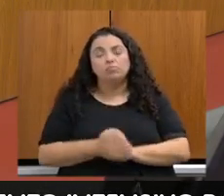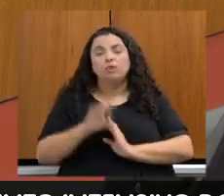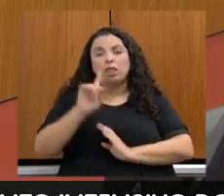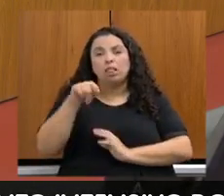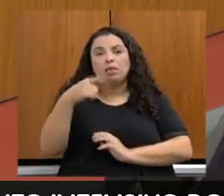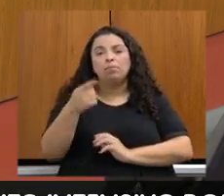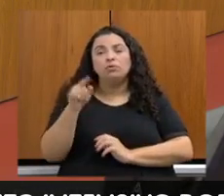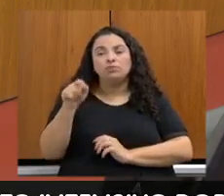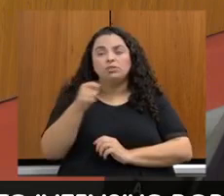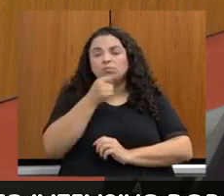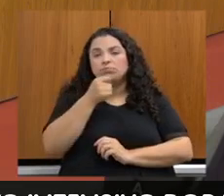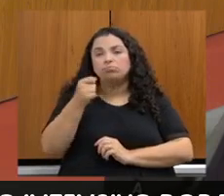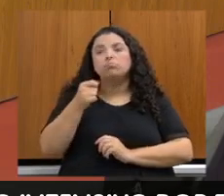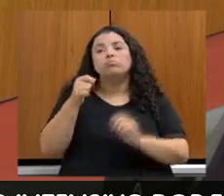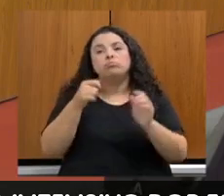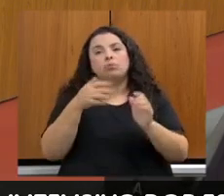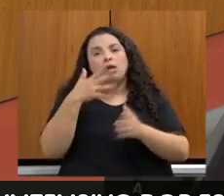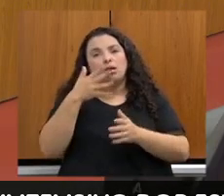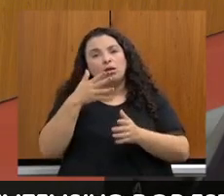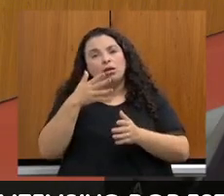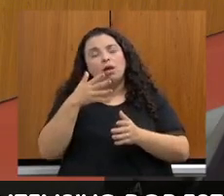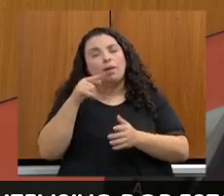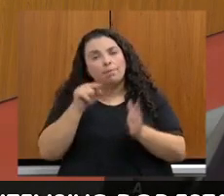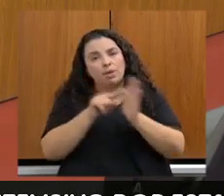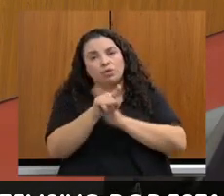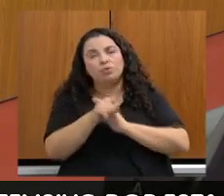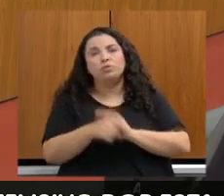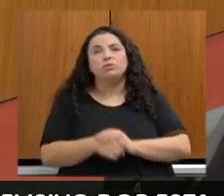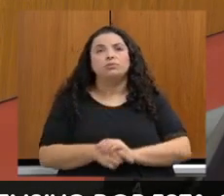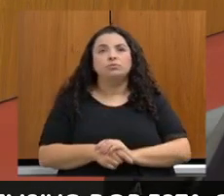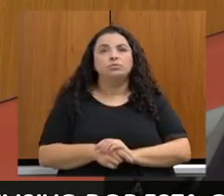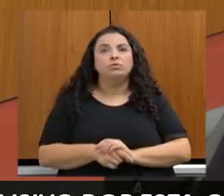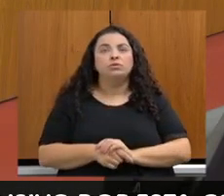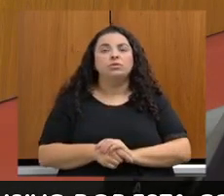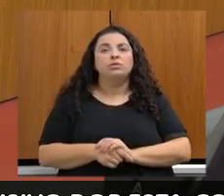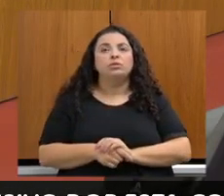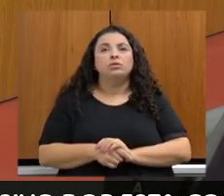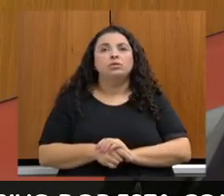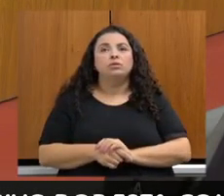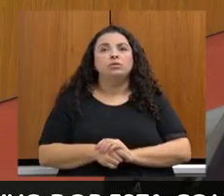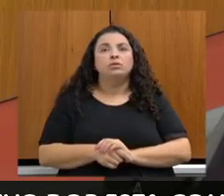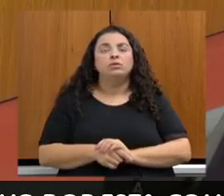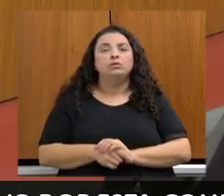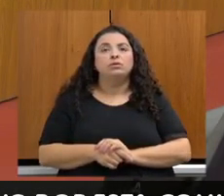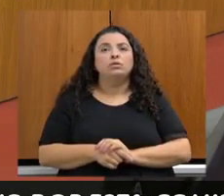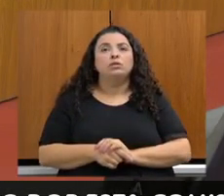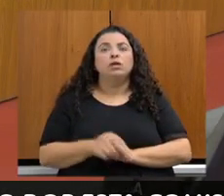para o questionamento. Ana, o Antônio, é o Antônio, não é?